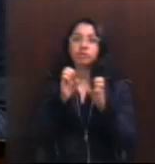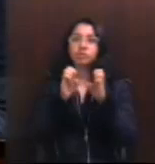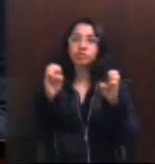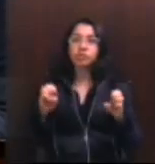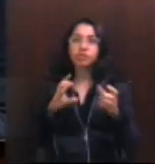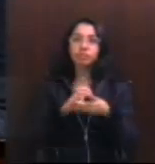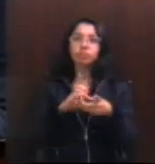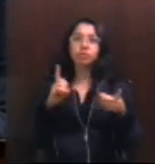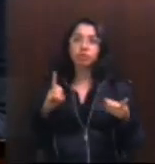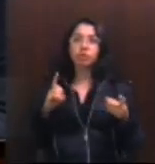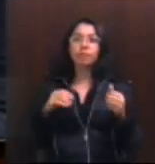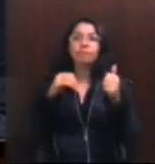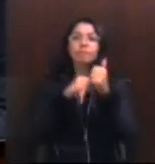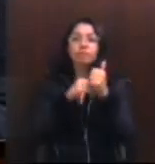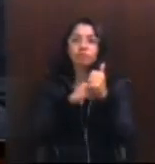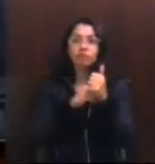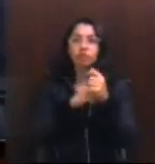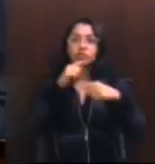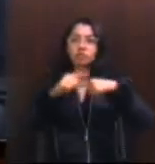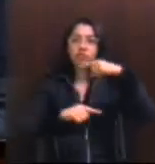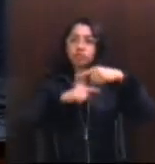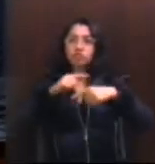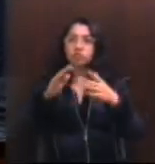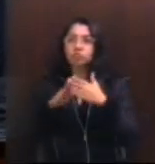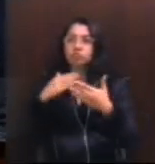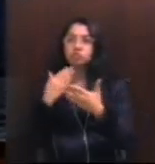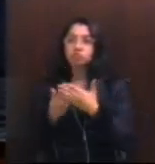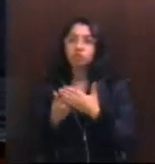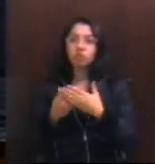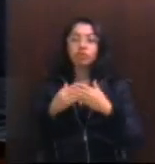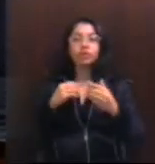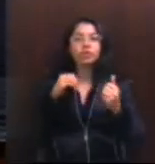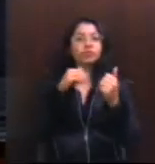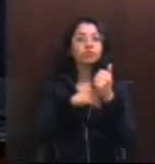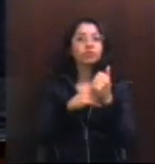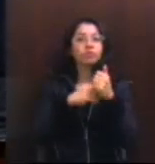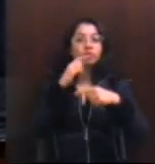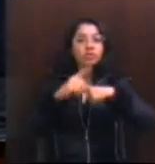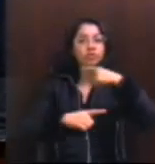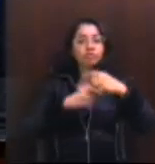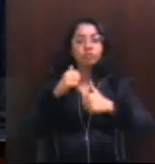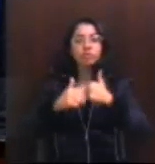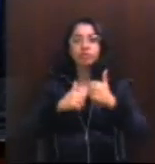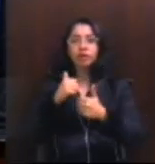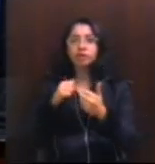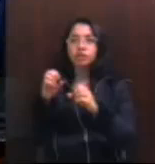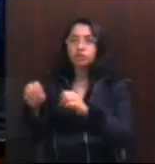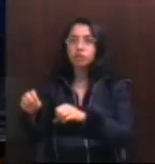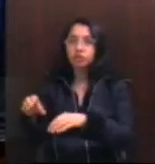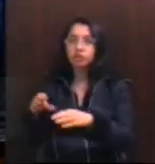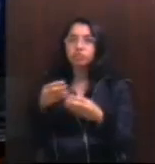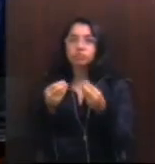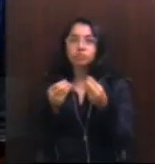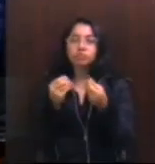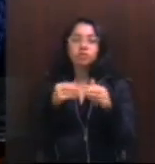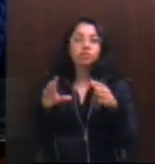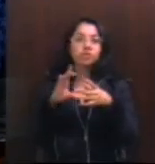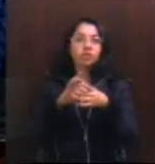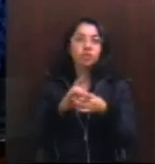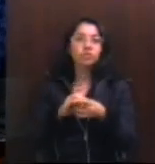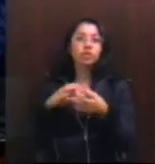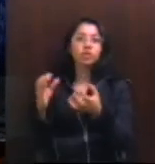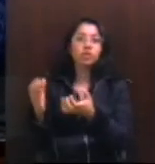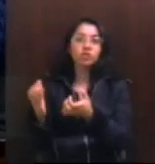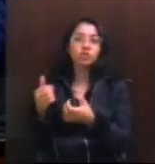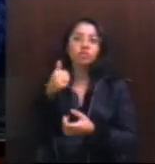luta para que valha o voto, e esse voto transforme as escolas, e esse voto transforme a qualidade na educação, que mobilize e que une as